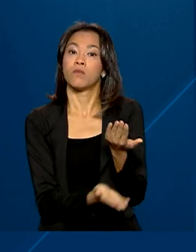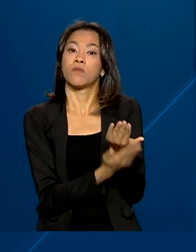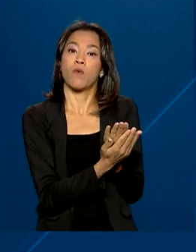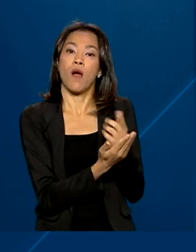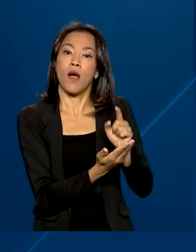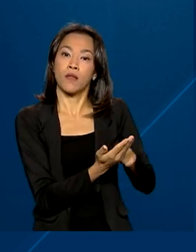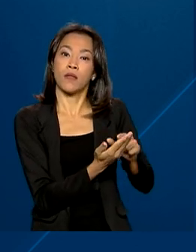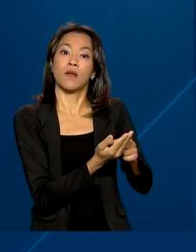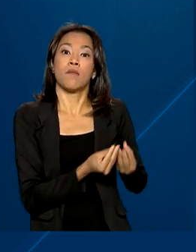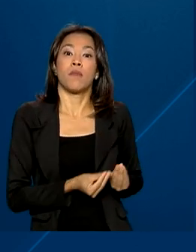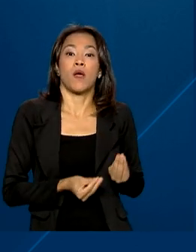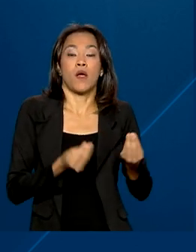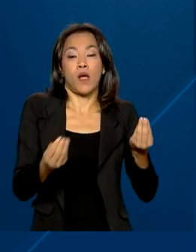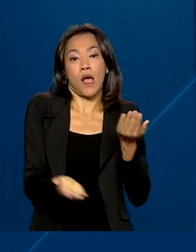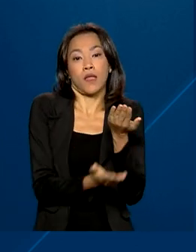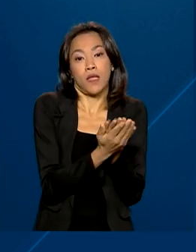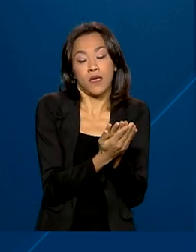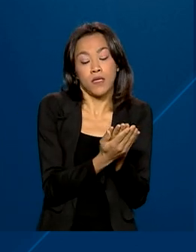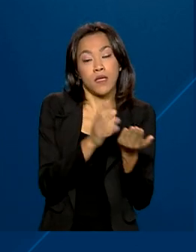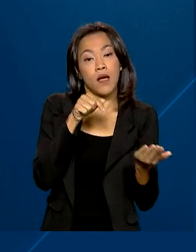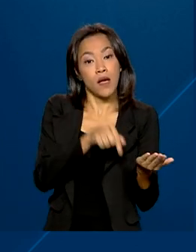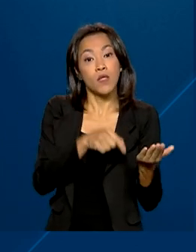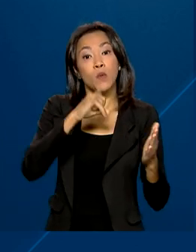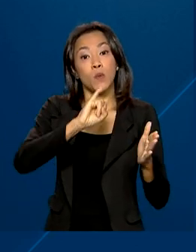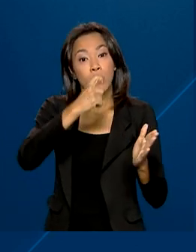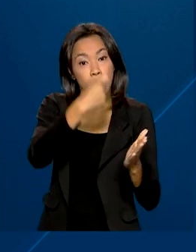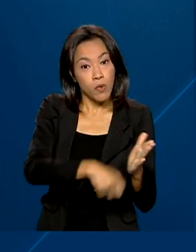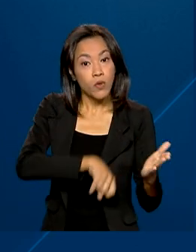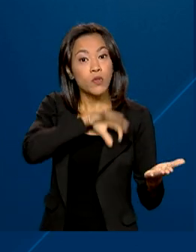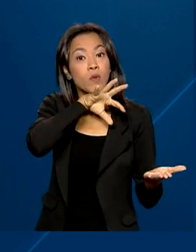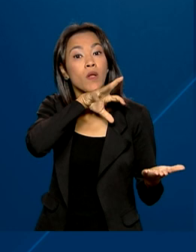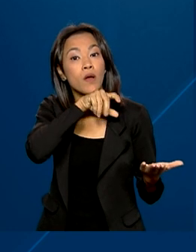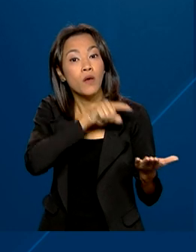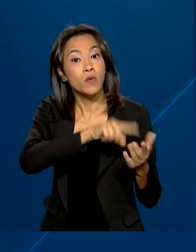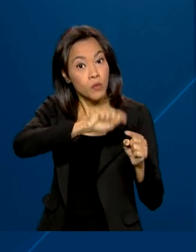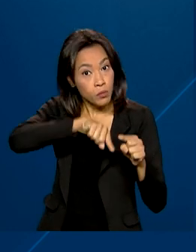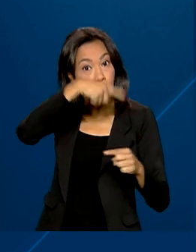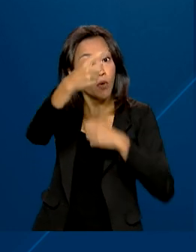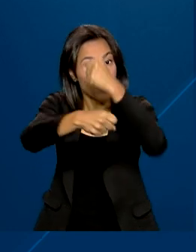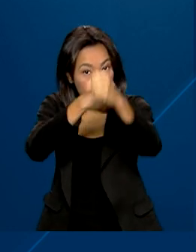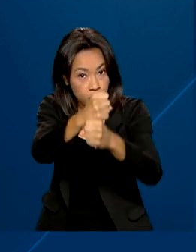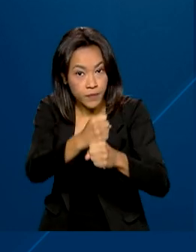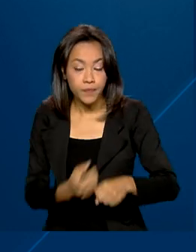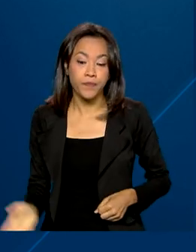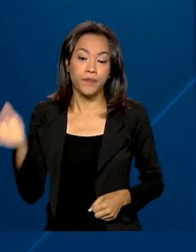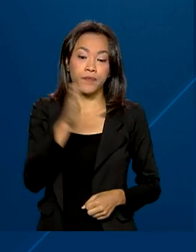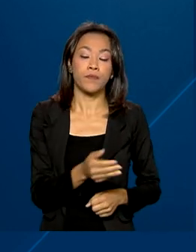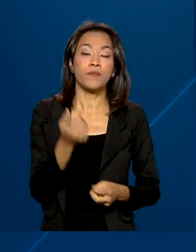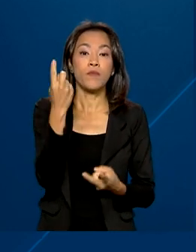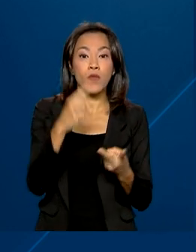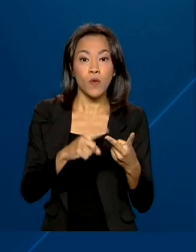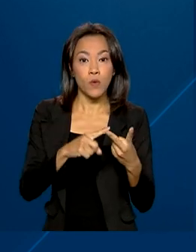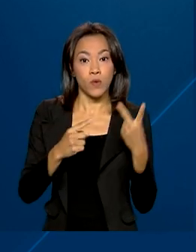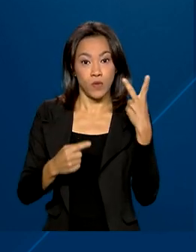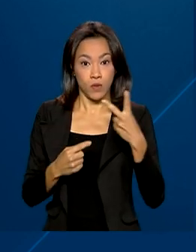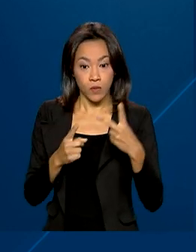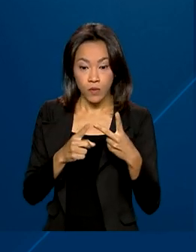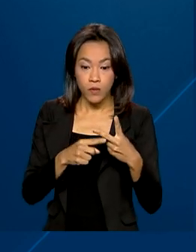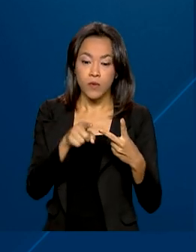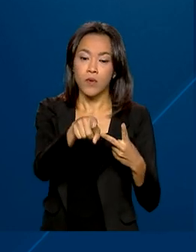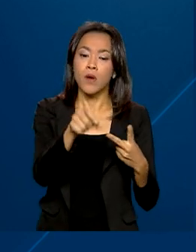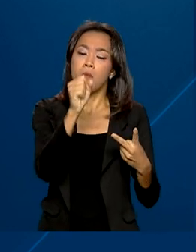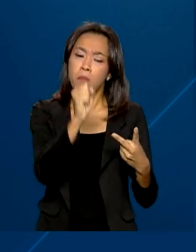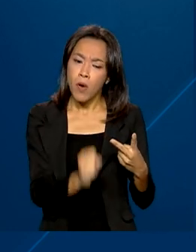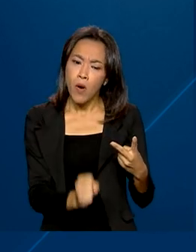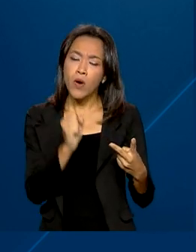declarar a doação no imposto de renda da pessoa física do ano seguinte. Na segunda modalidade, as destinações ao fundo podem